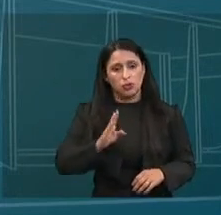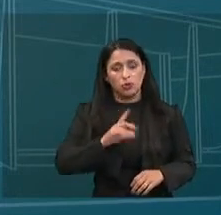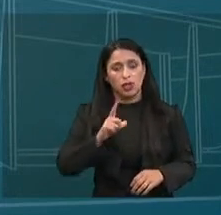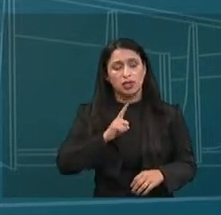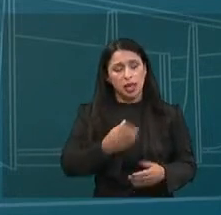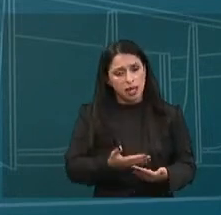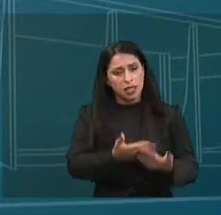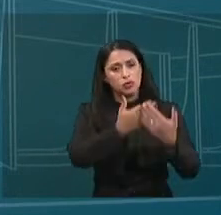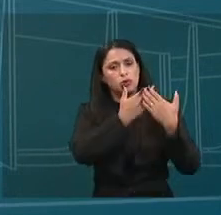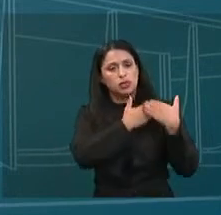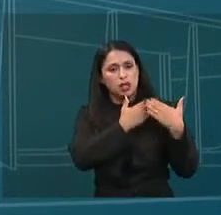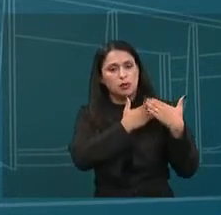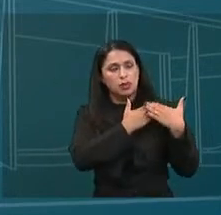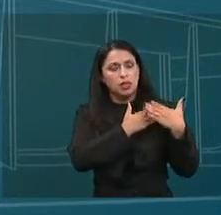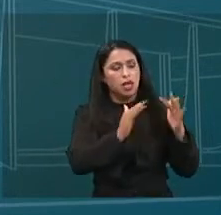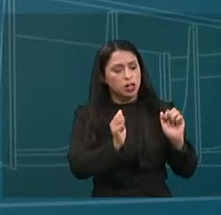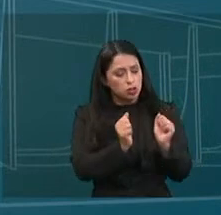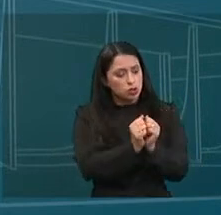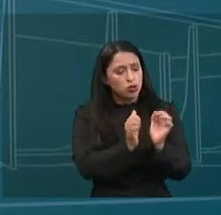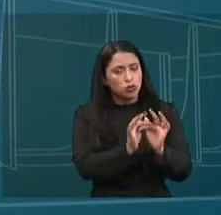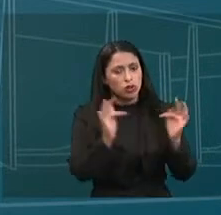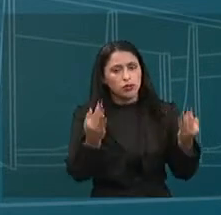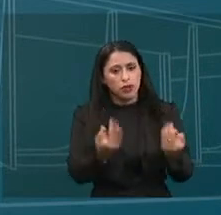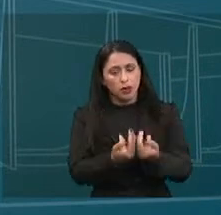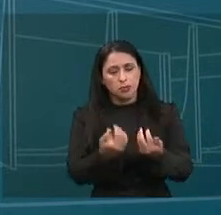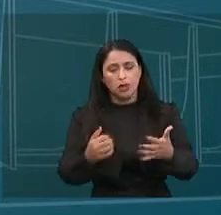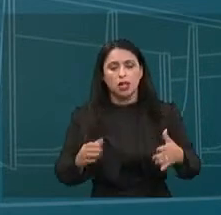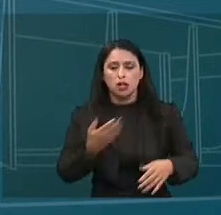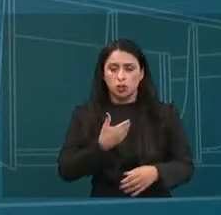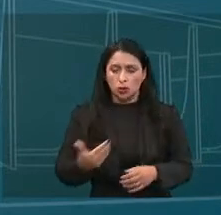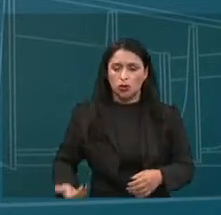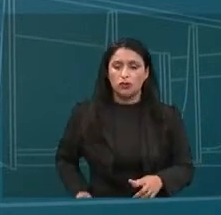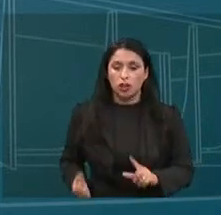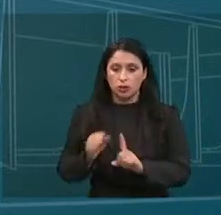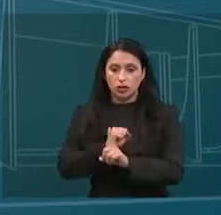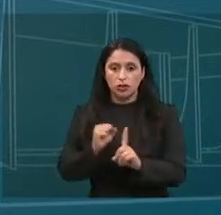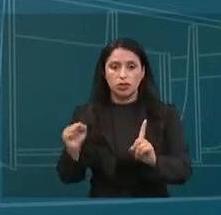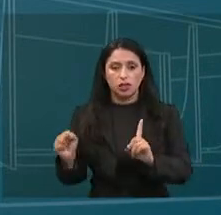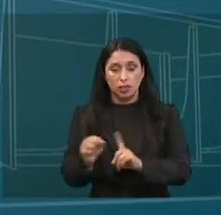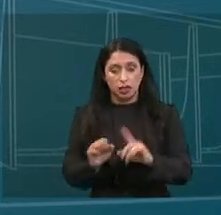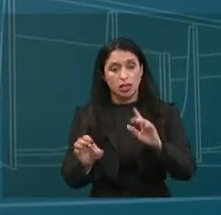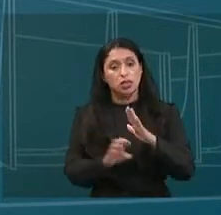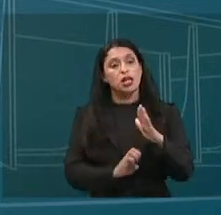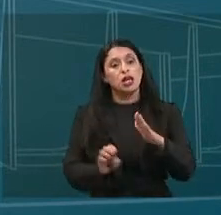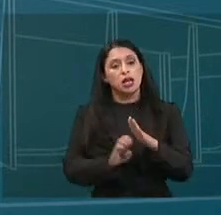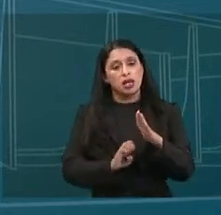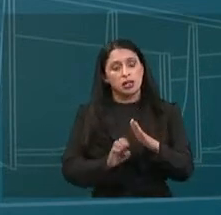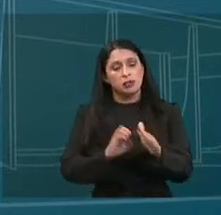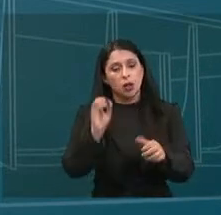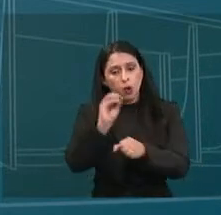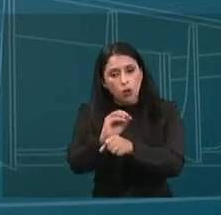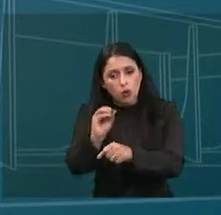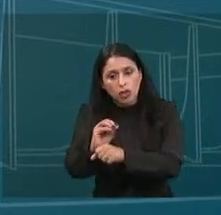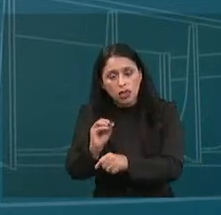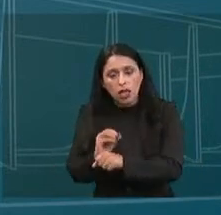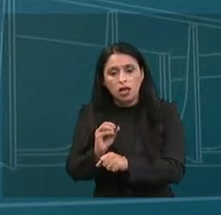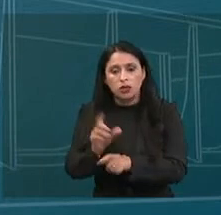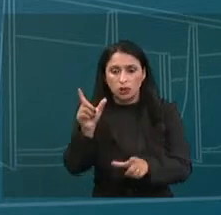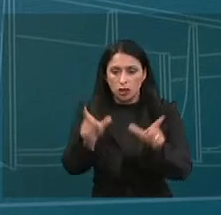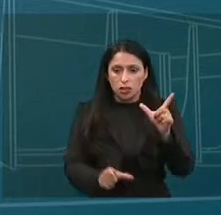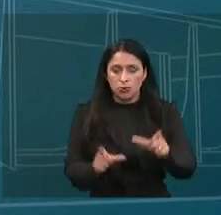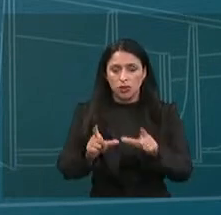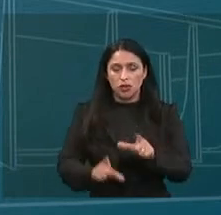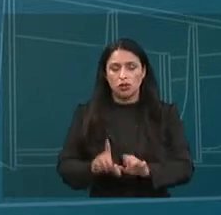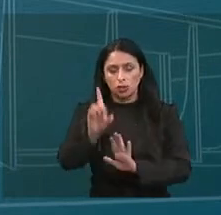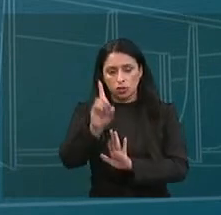a responsabilidade compartilhada por famílias, Estado e sociedade, inclusive pelas empresas, em relação ao cuidado dessas pessoas e a garantia